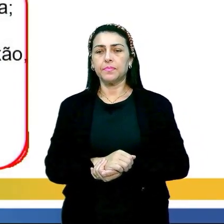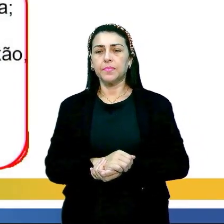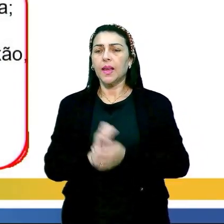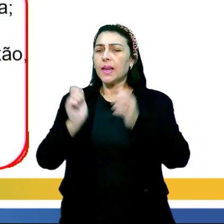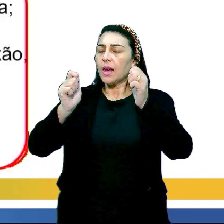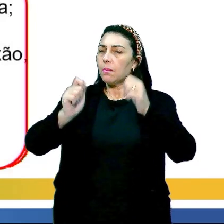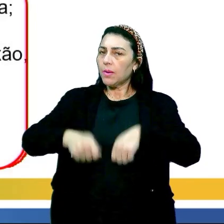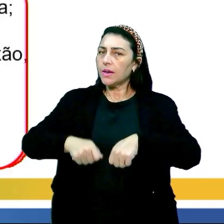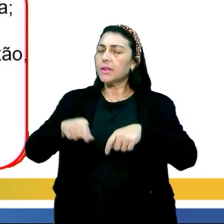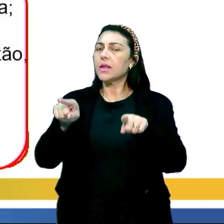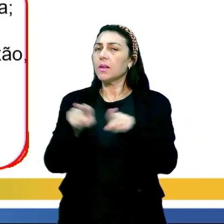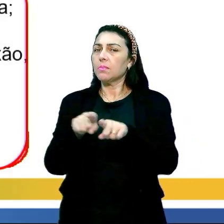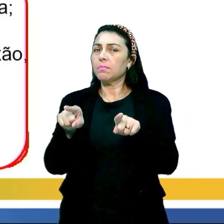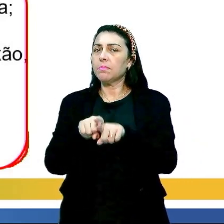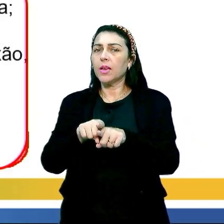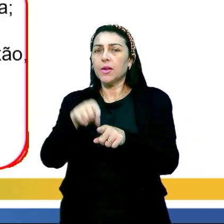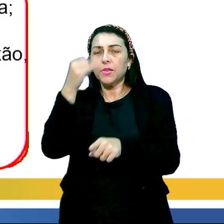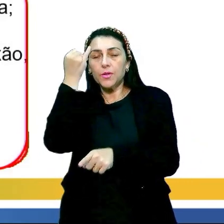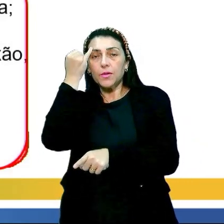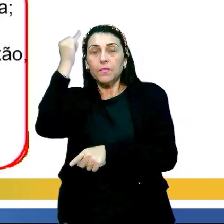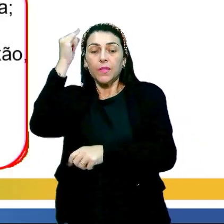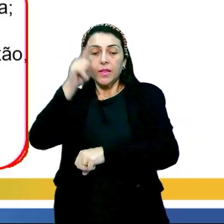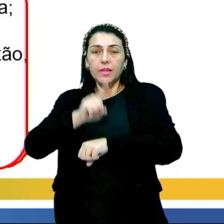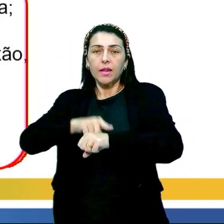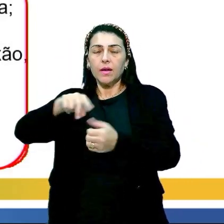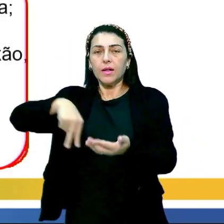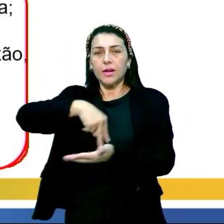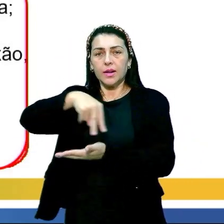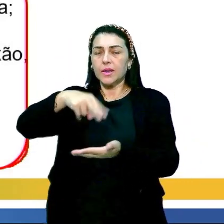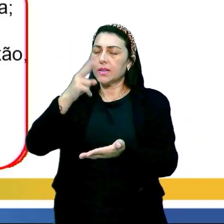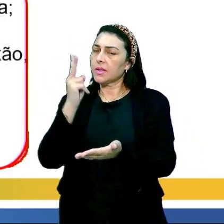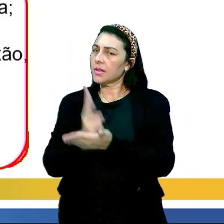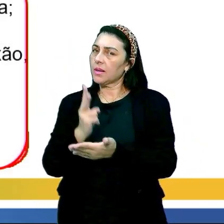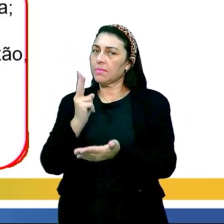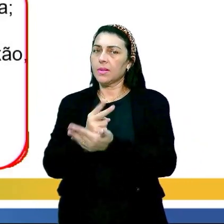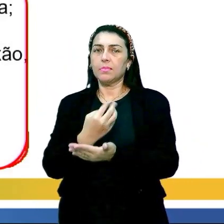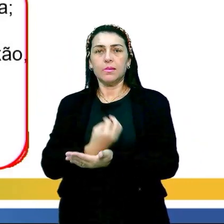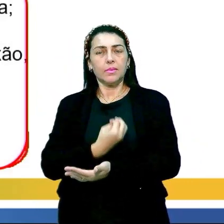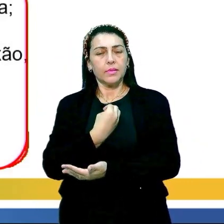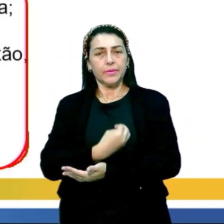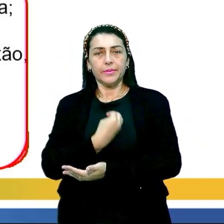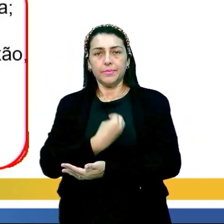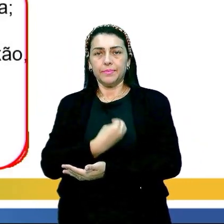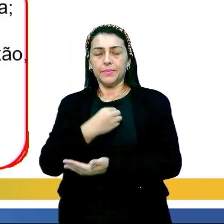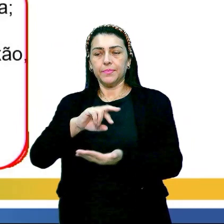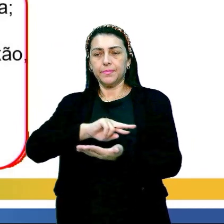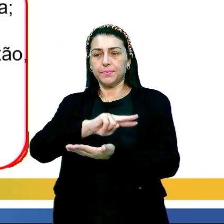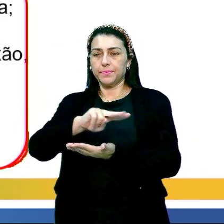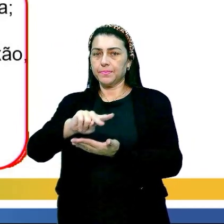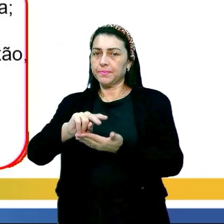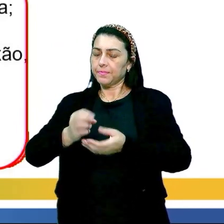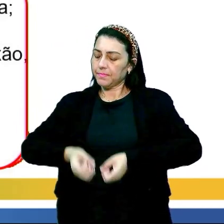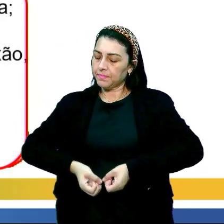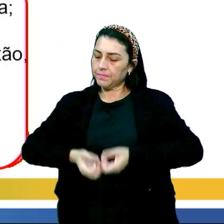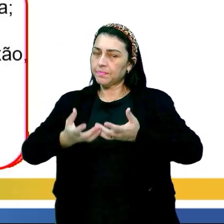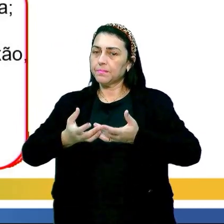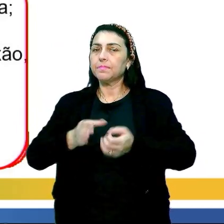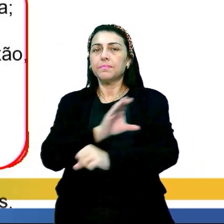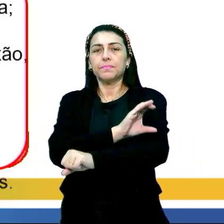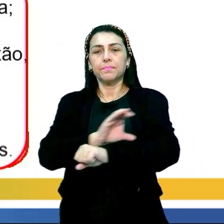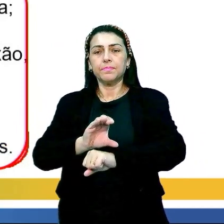A capacidade de improvisação, né? Claro, a improvisação sempre está presente aí em várias manifestações